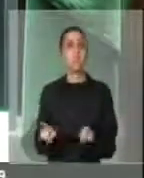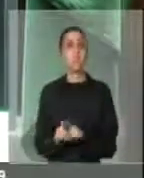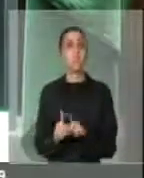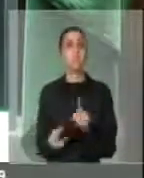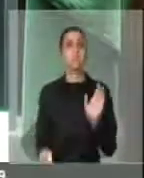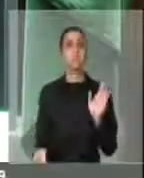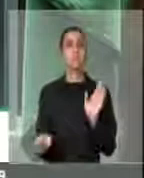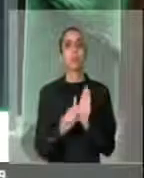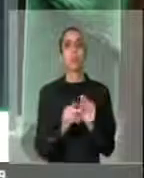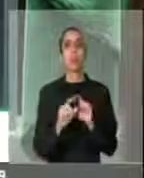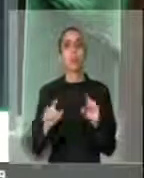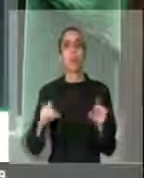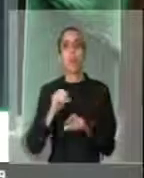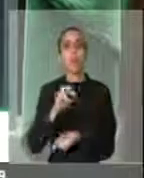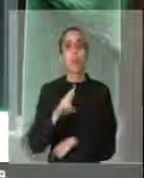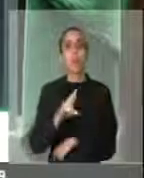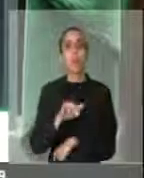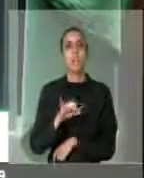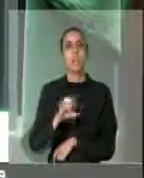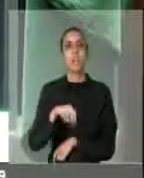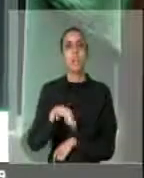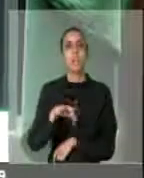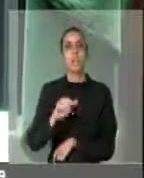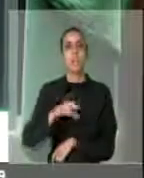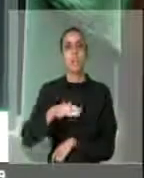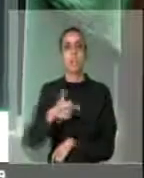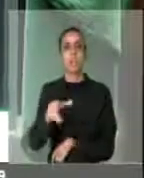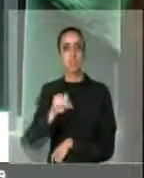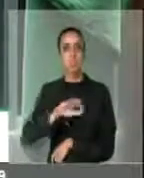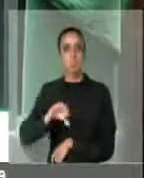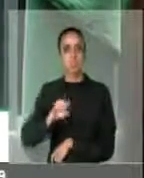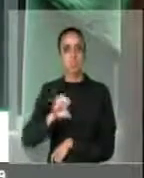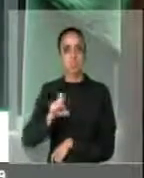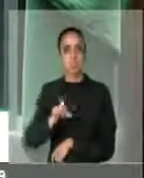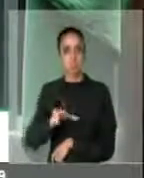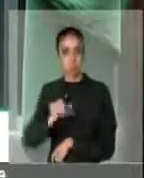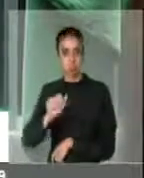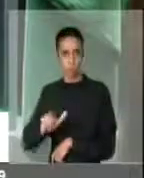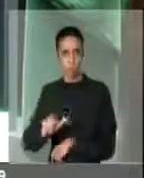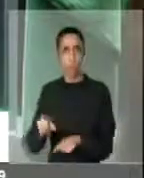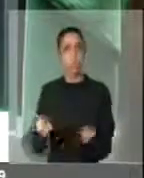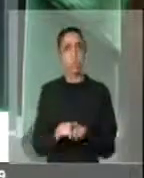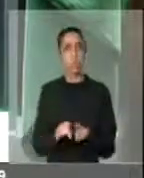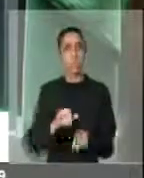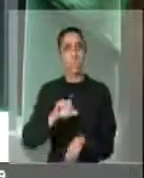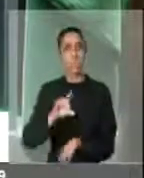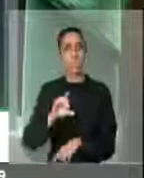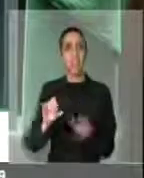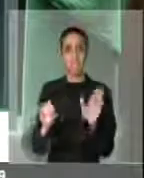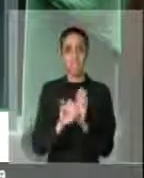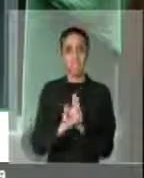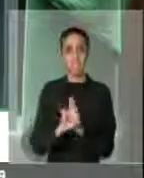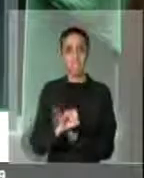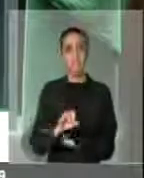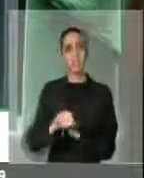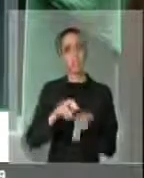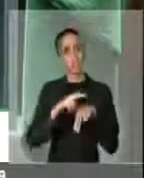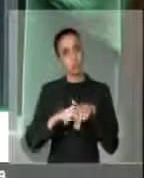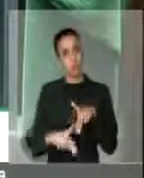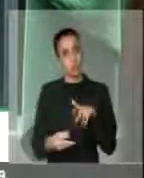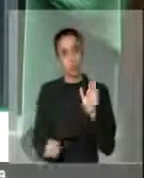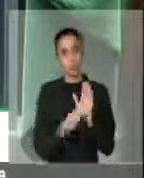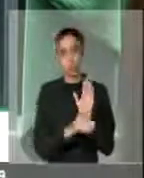orientação sexual e identidade de gênero na lei de racismo. Nunca esses